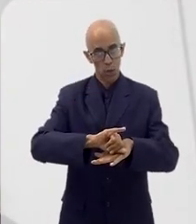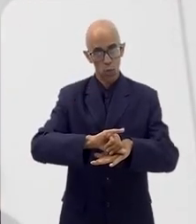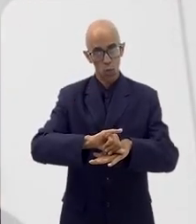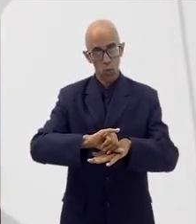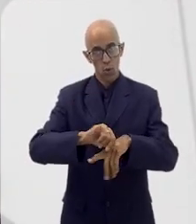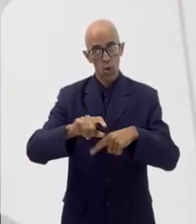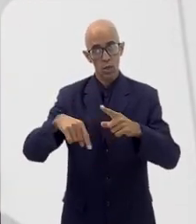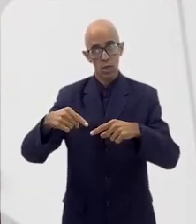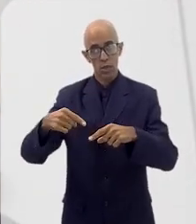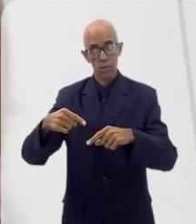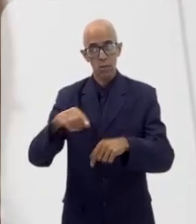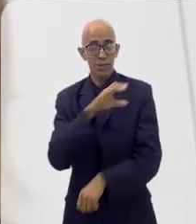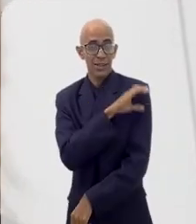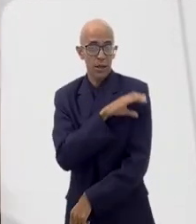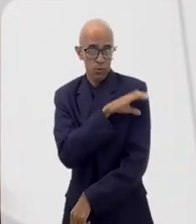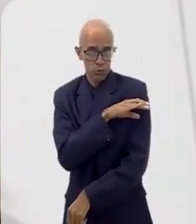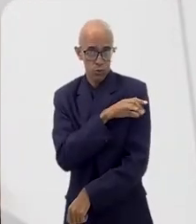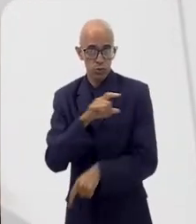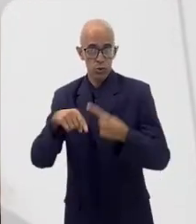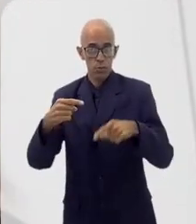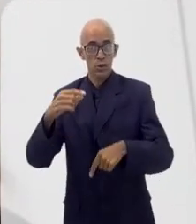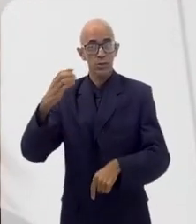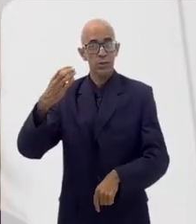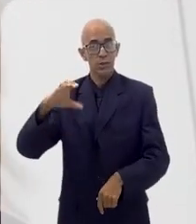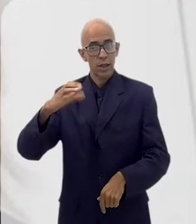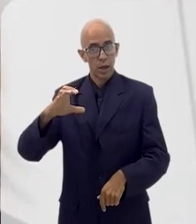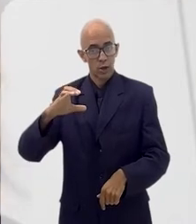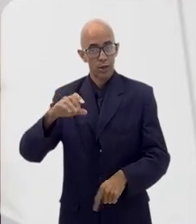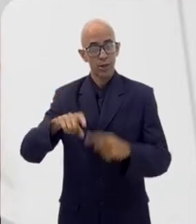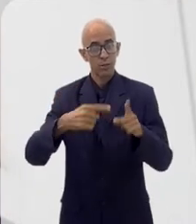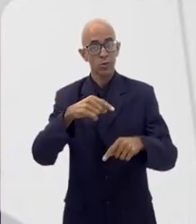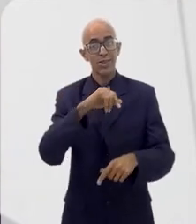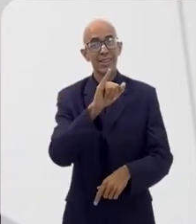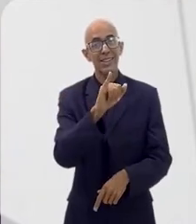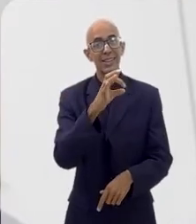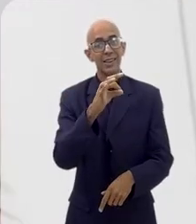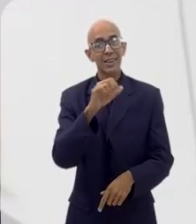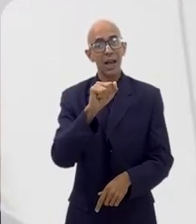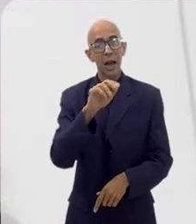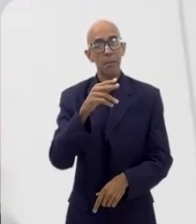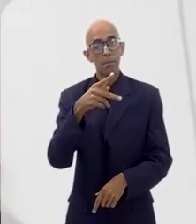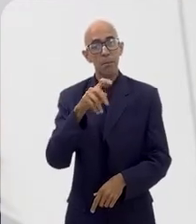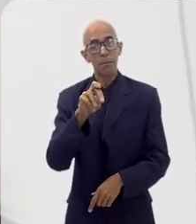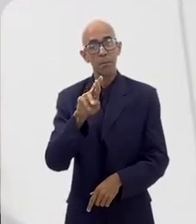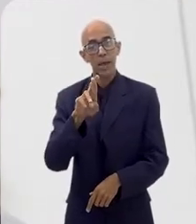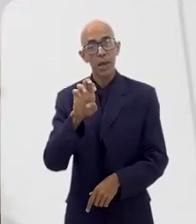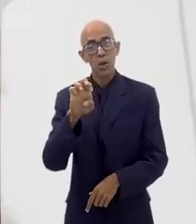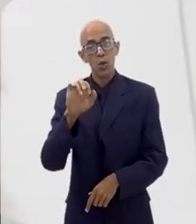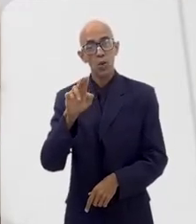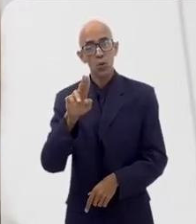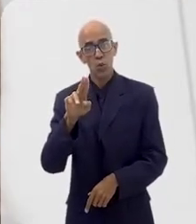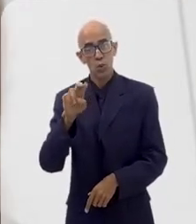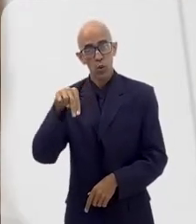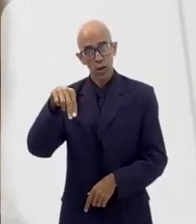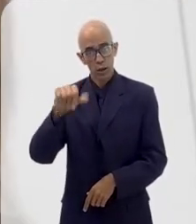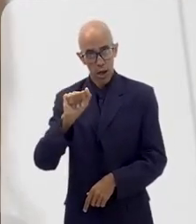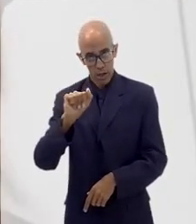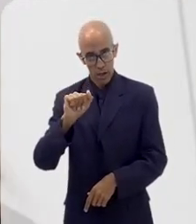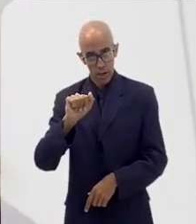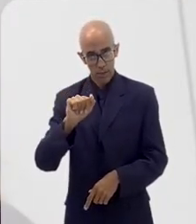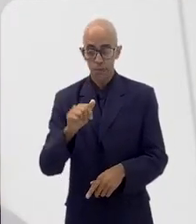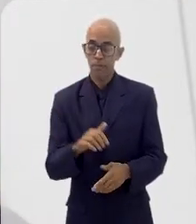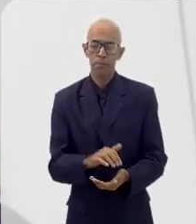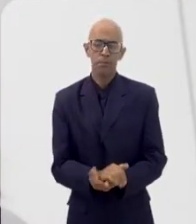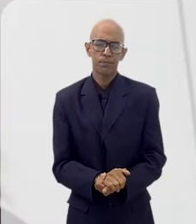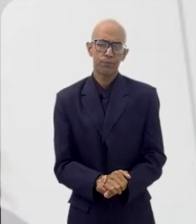Niterói e aqui a gente já vê Itaperuna. Itaperuna é a quarta cidade com a maior quantidade de potência fotovoltaica, né?